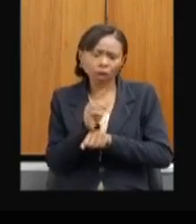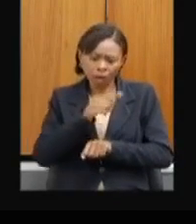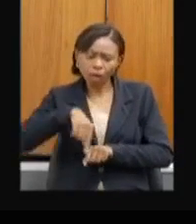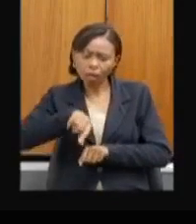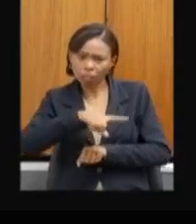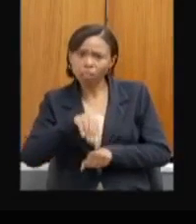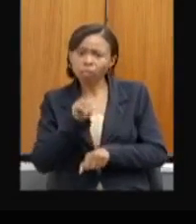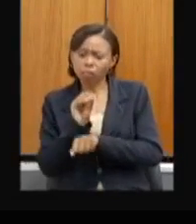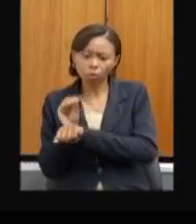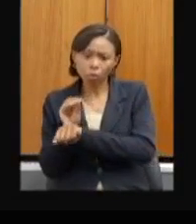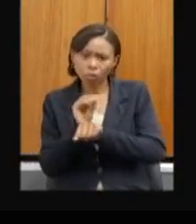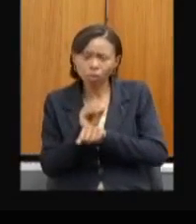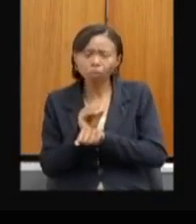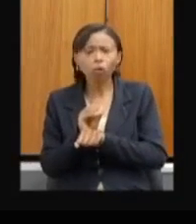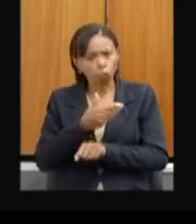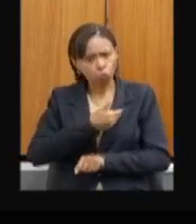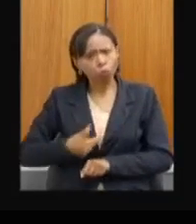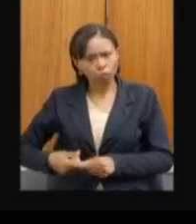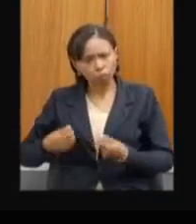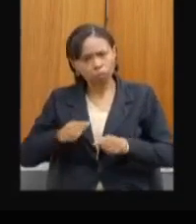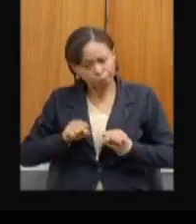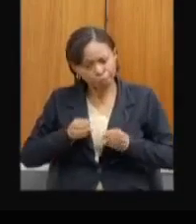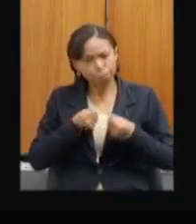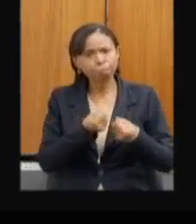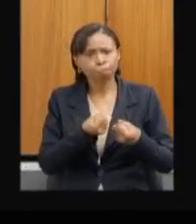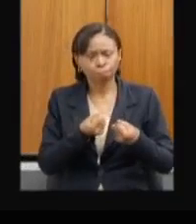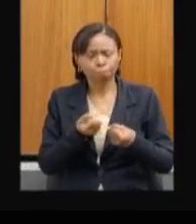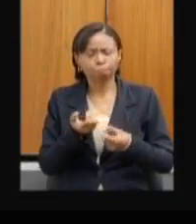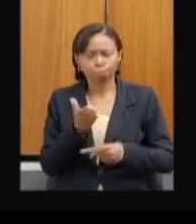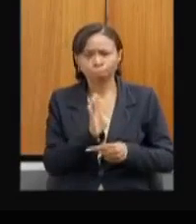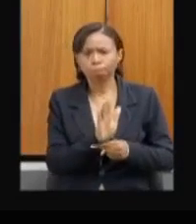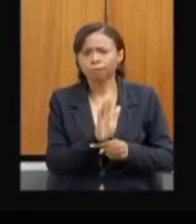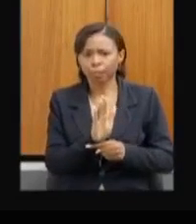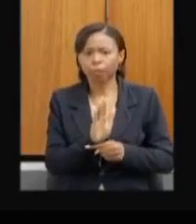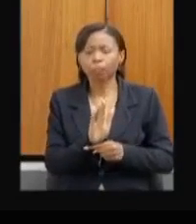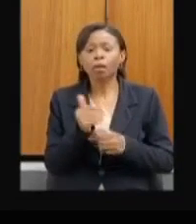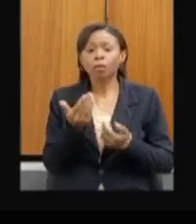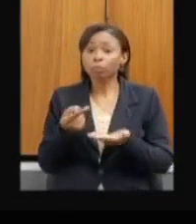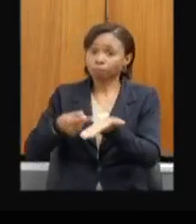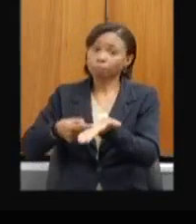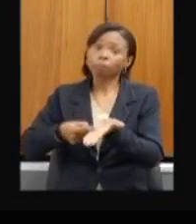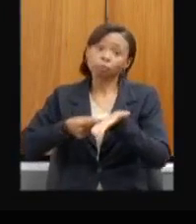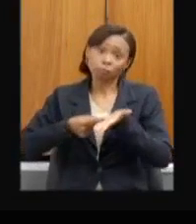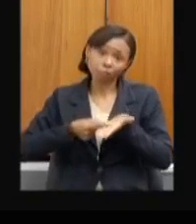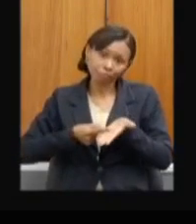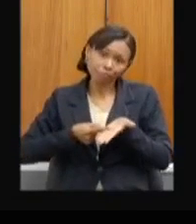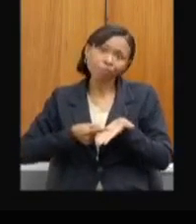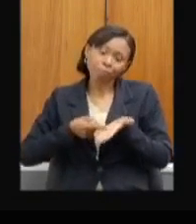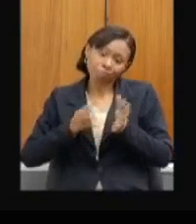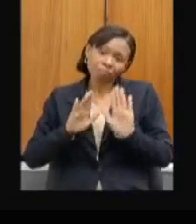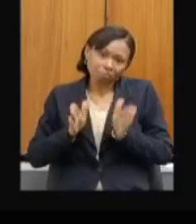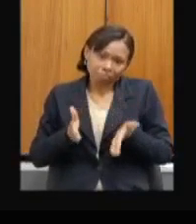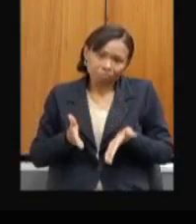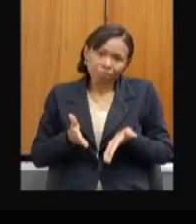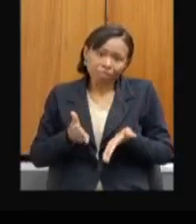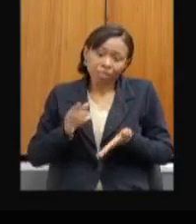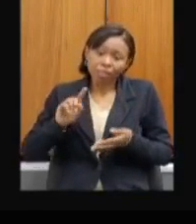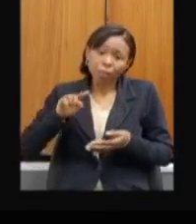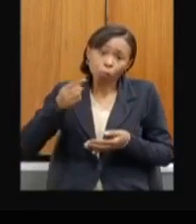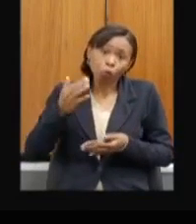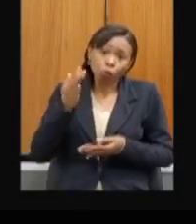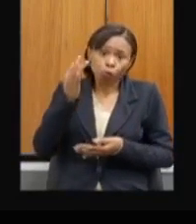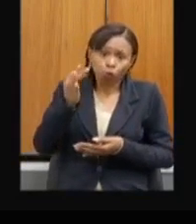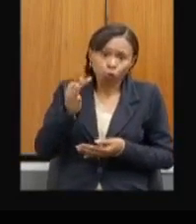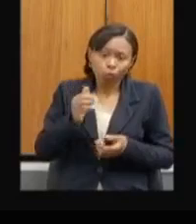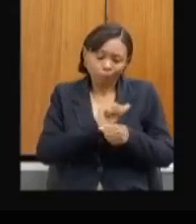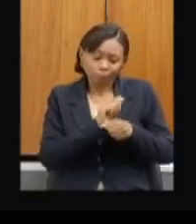amparar principalmente os pequenos. Então, fica o convite. Então, logo a gente tenha condições com essa pandemia de poder